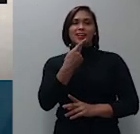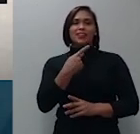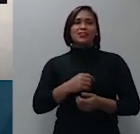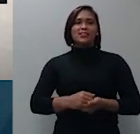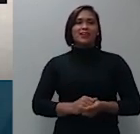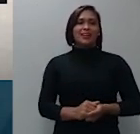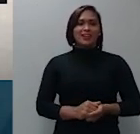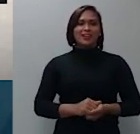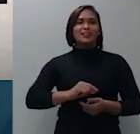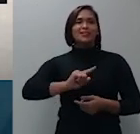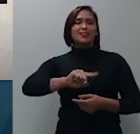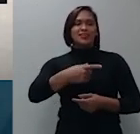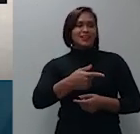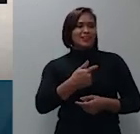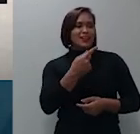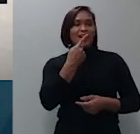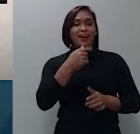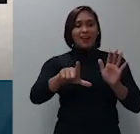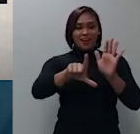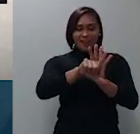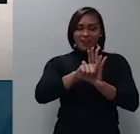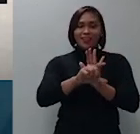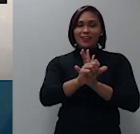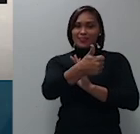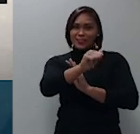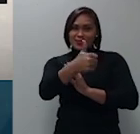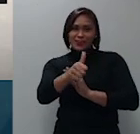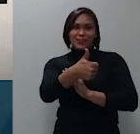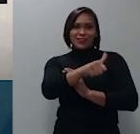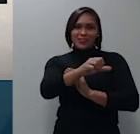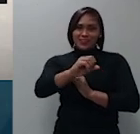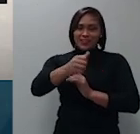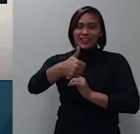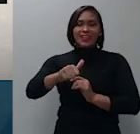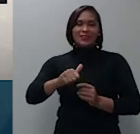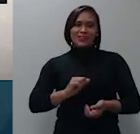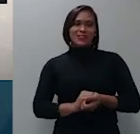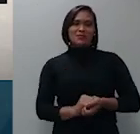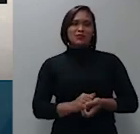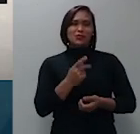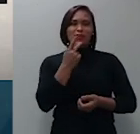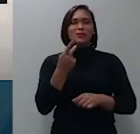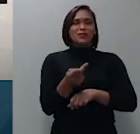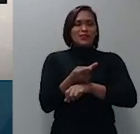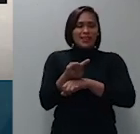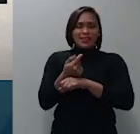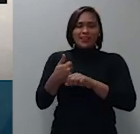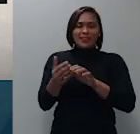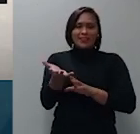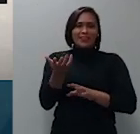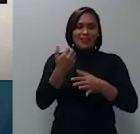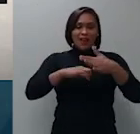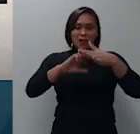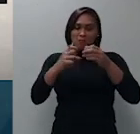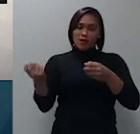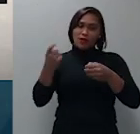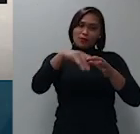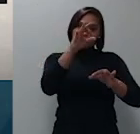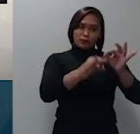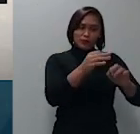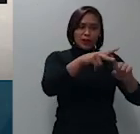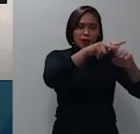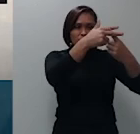de que a lei 11.101 além de buscar a preservação da empresa em recuperação e a manutenção das suas atividades